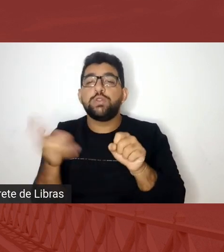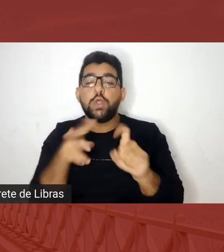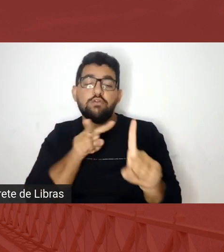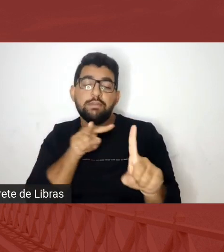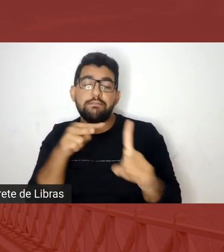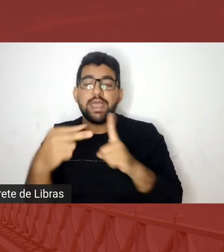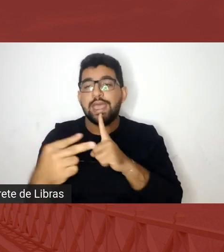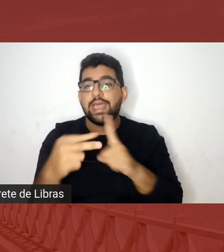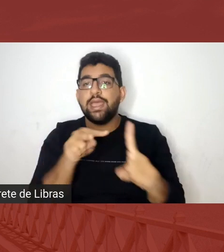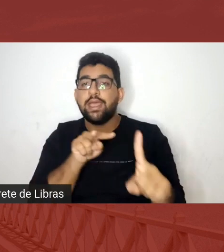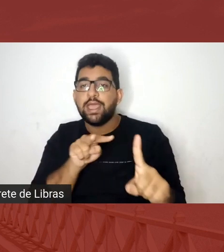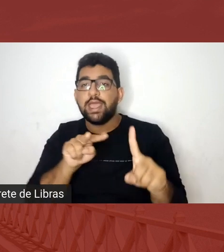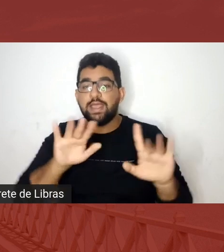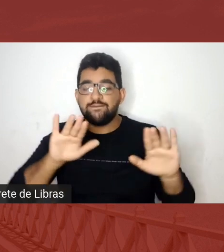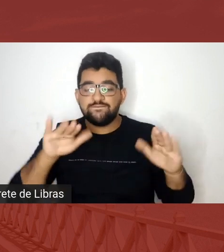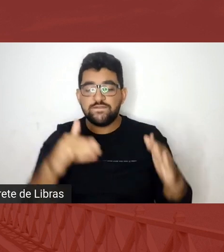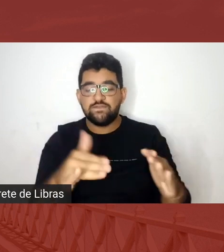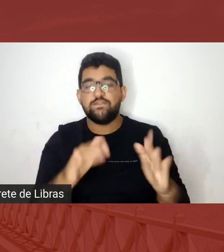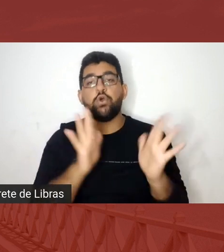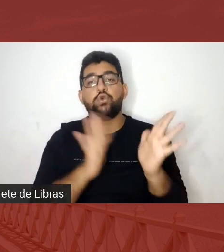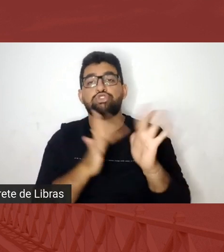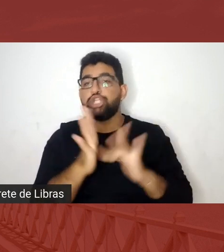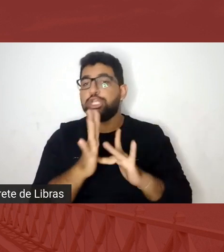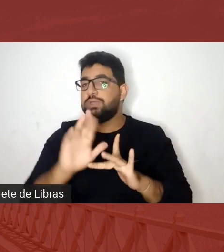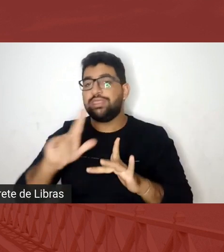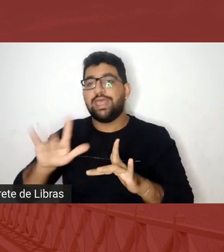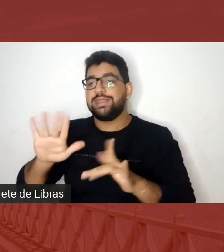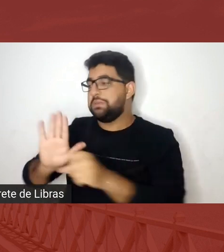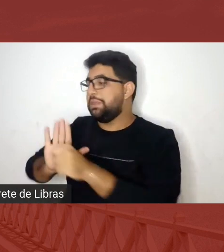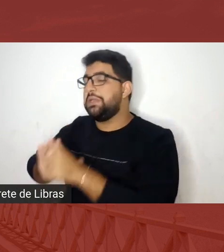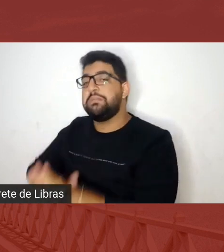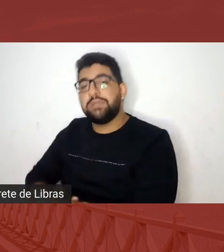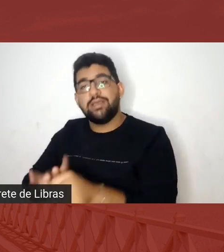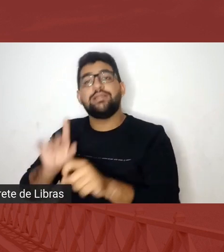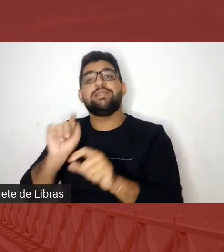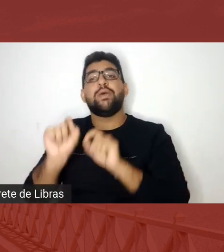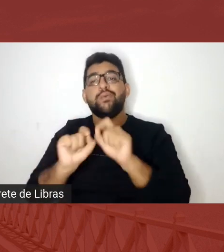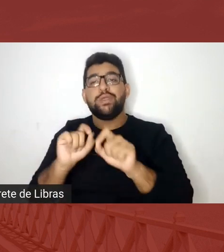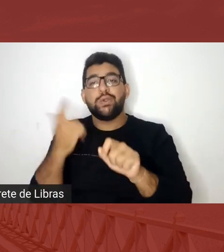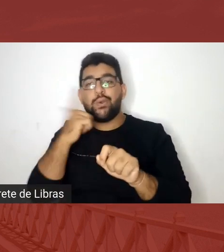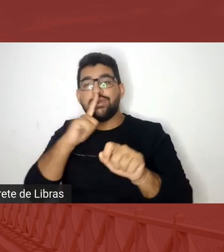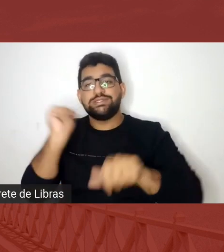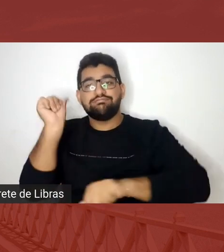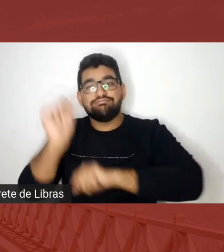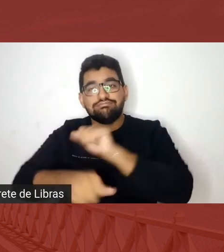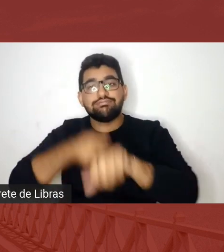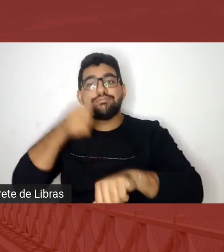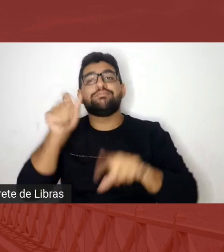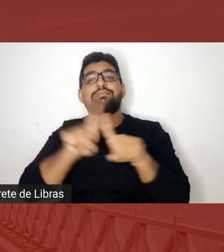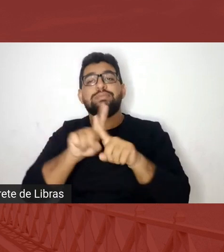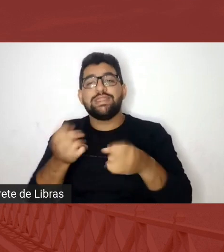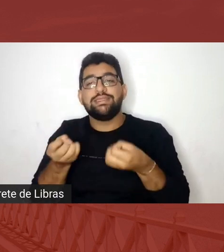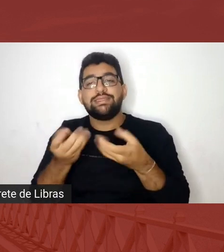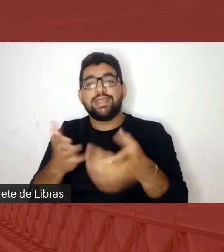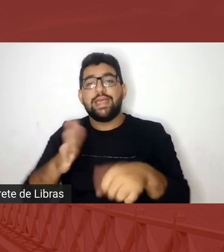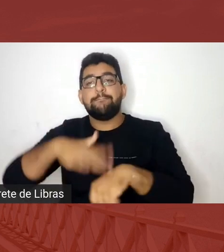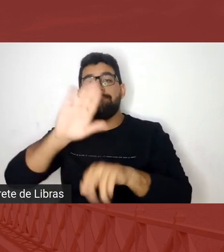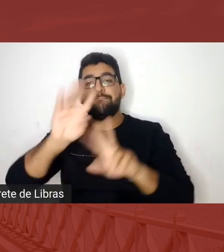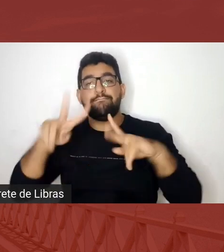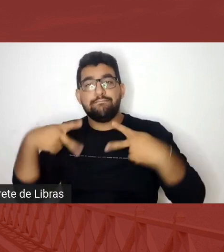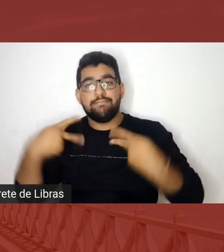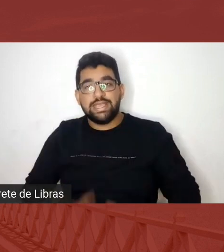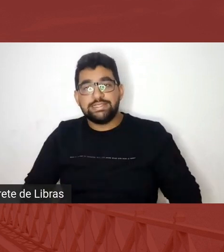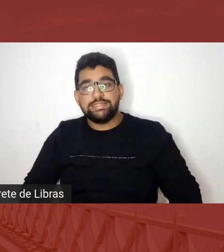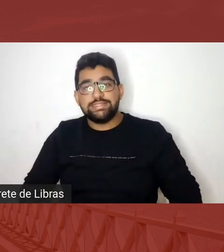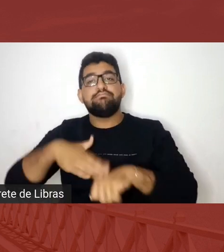cristocêntrica que não seja opressora, ele está fazendo a transformação e está humanizando um espaço que é nosso por